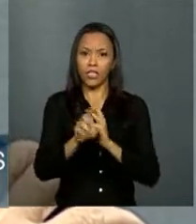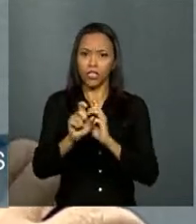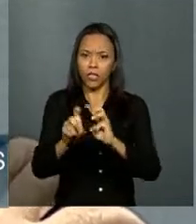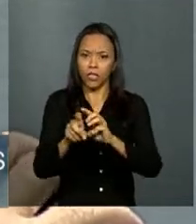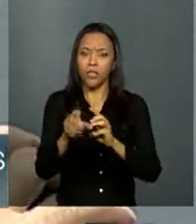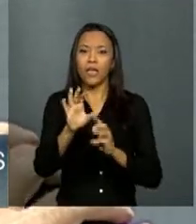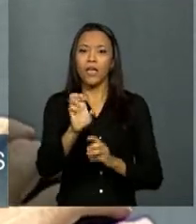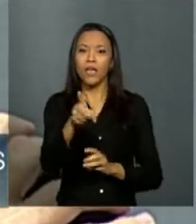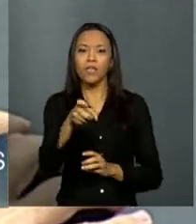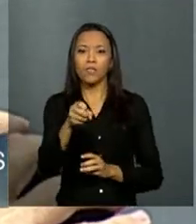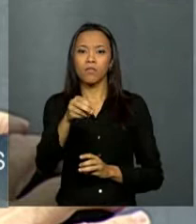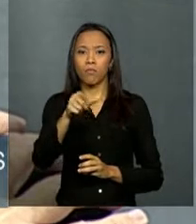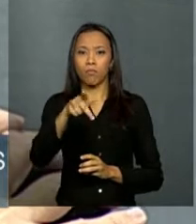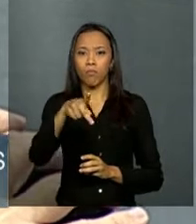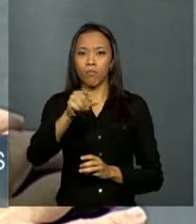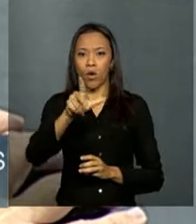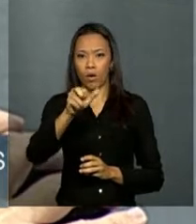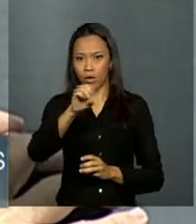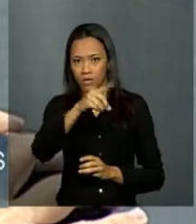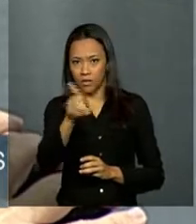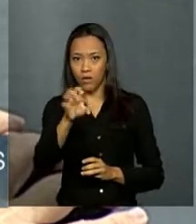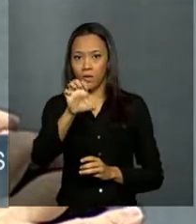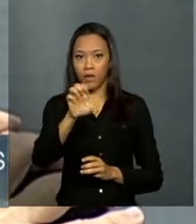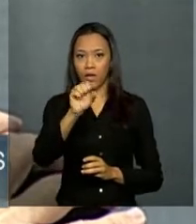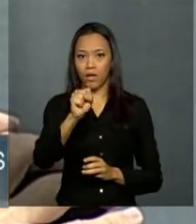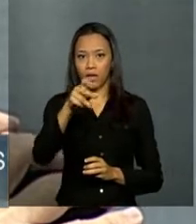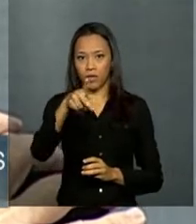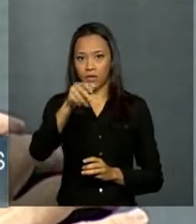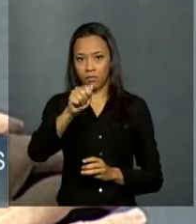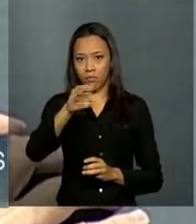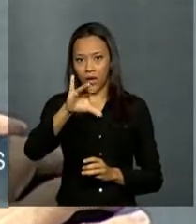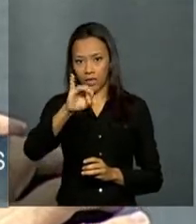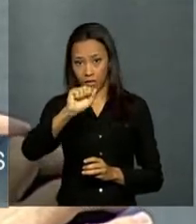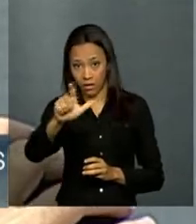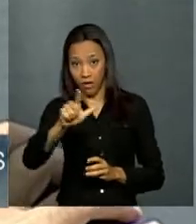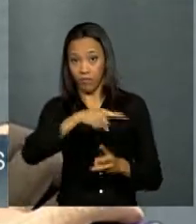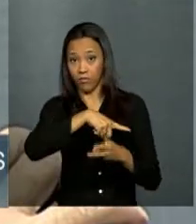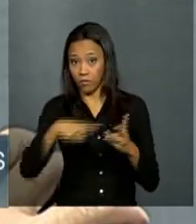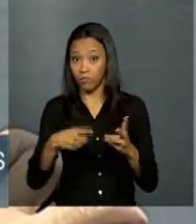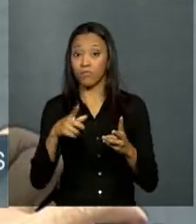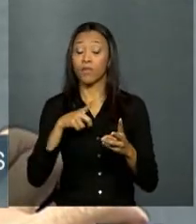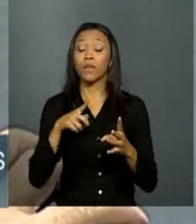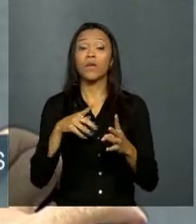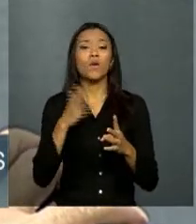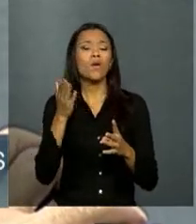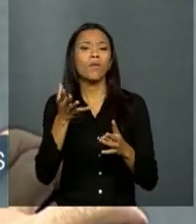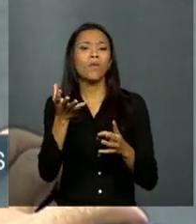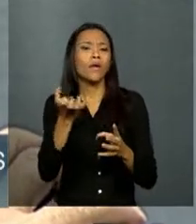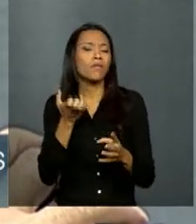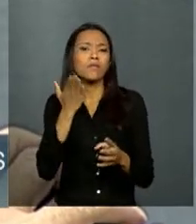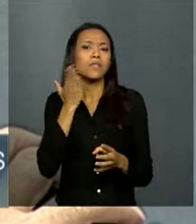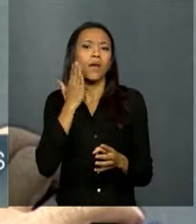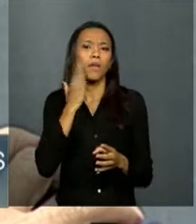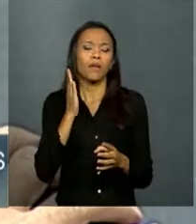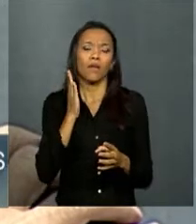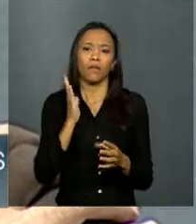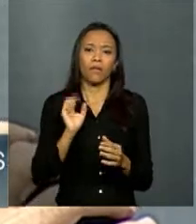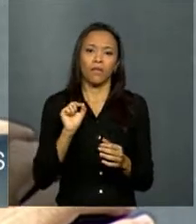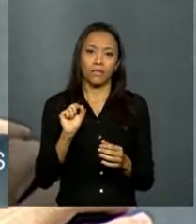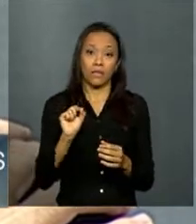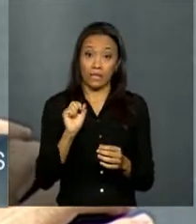e há o acordo de céu aberto que expirou em 2011 sem ratificação. Eu queria saber se o Brasil